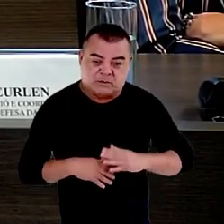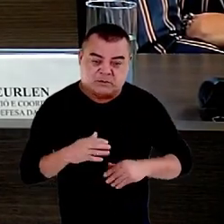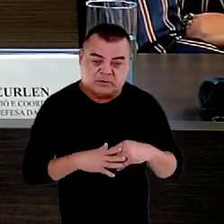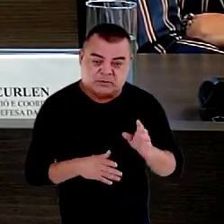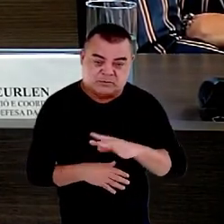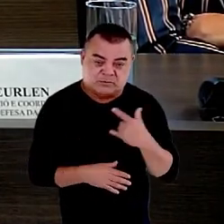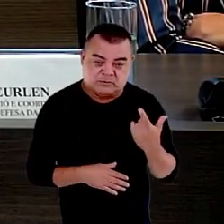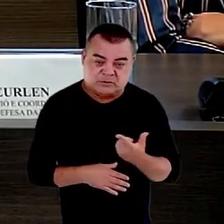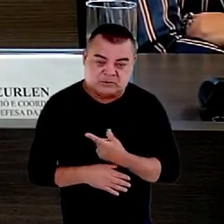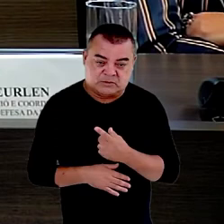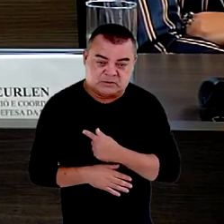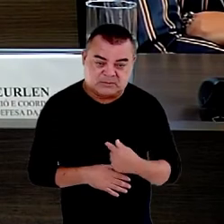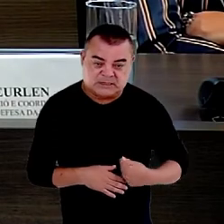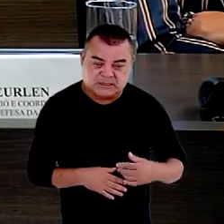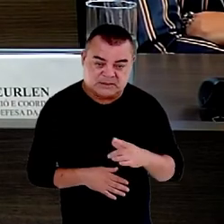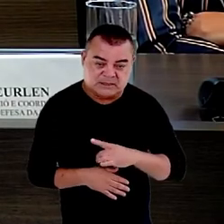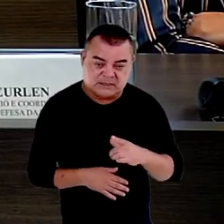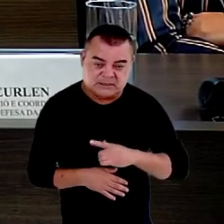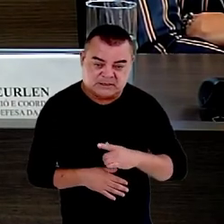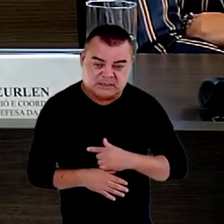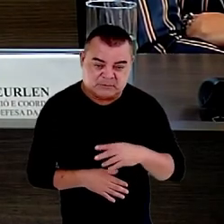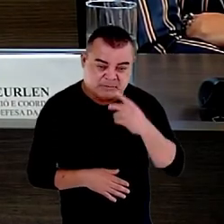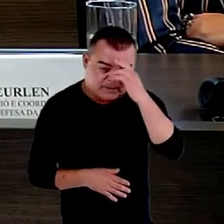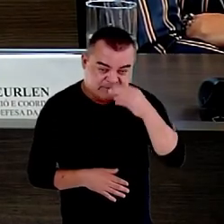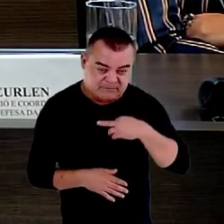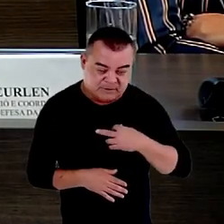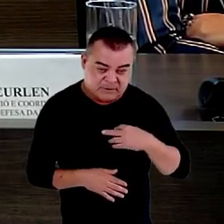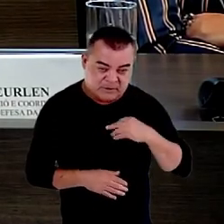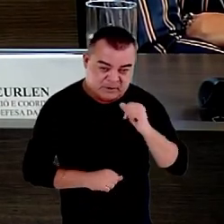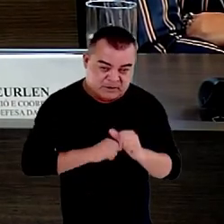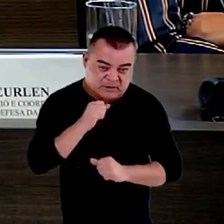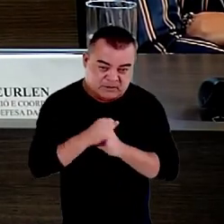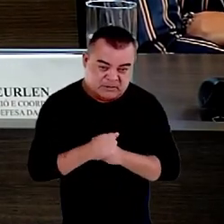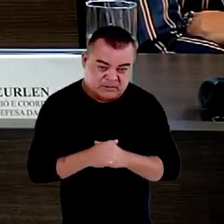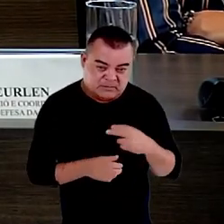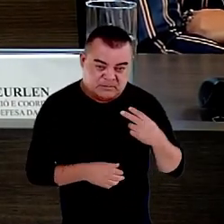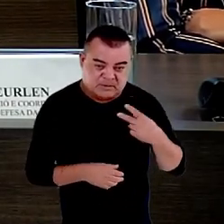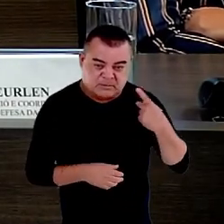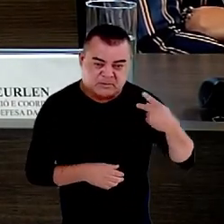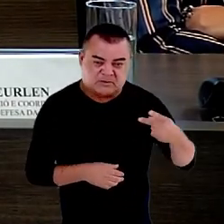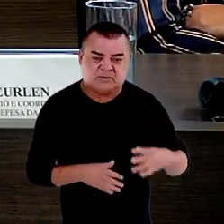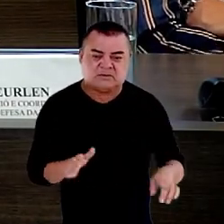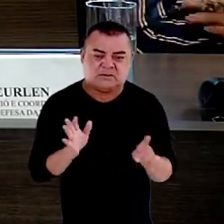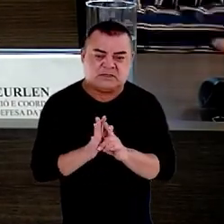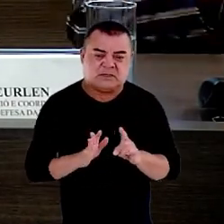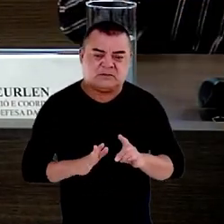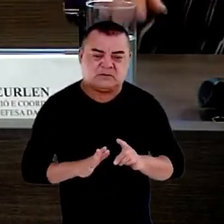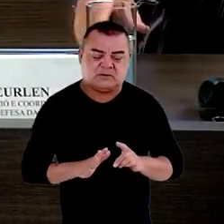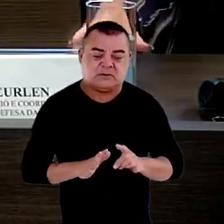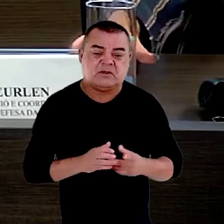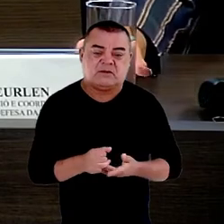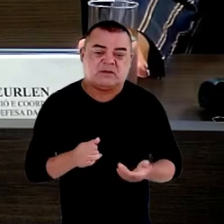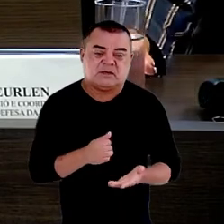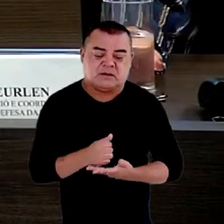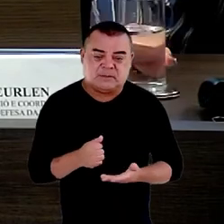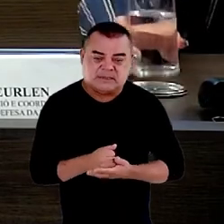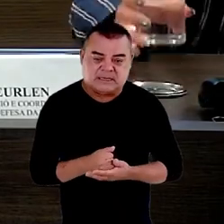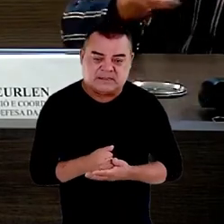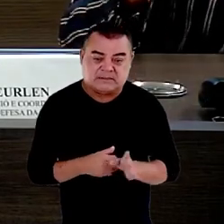teve o seu perfil redefinido para ser um órgão promotor de direitos fundamentais para nós para além de